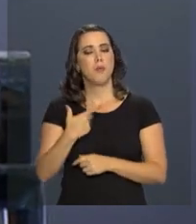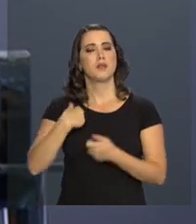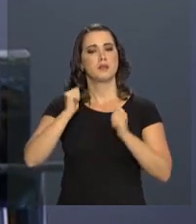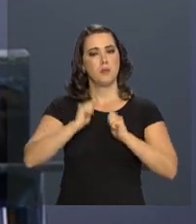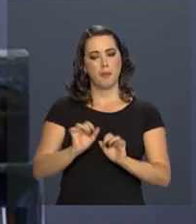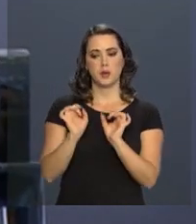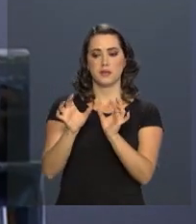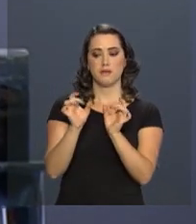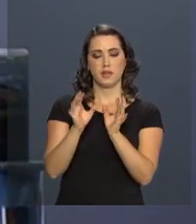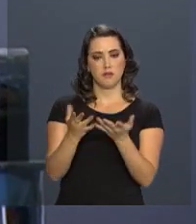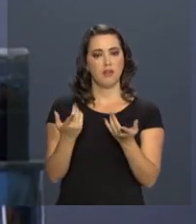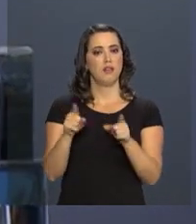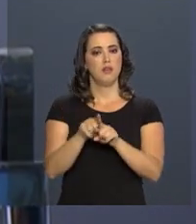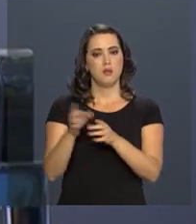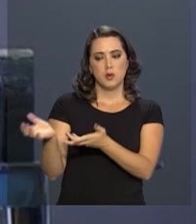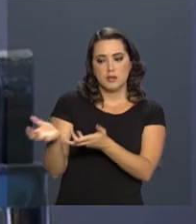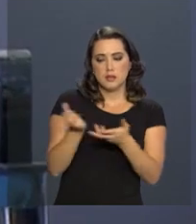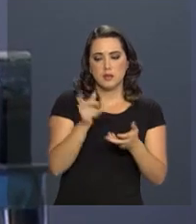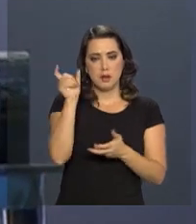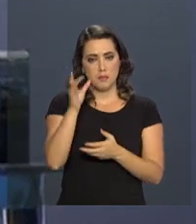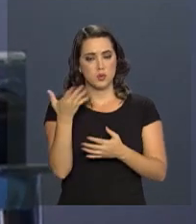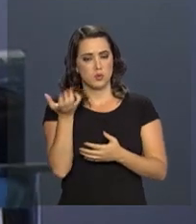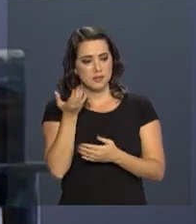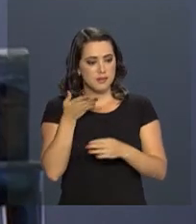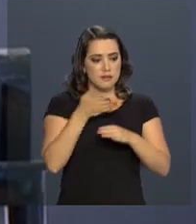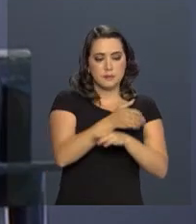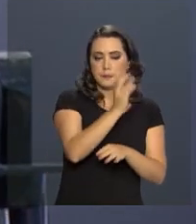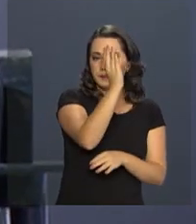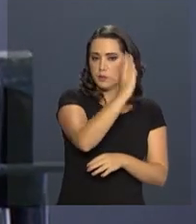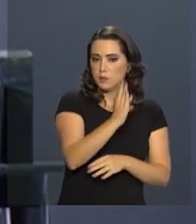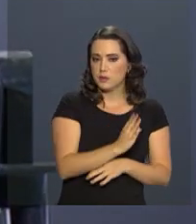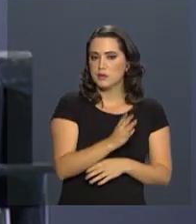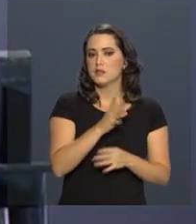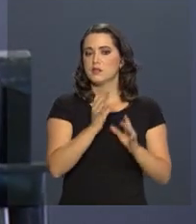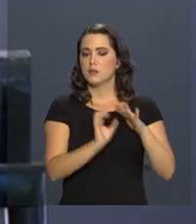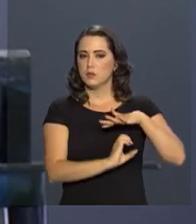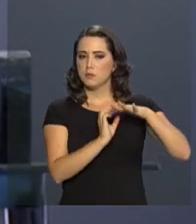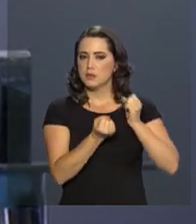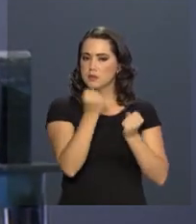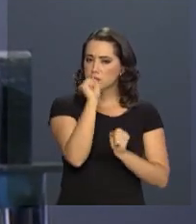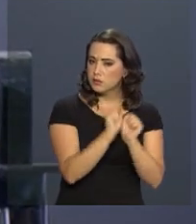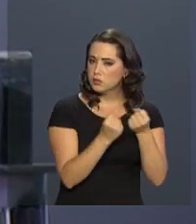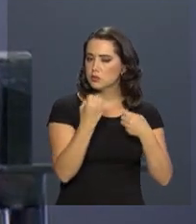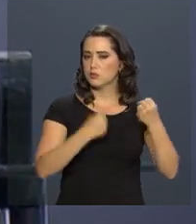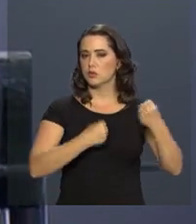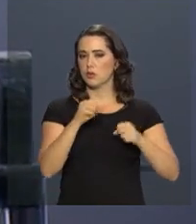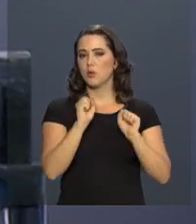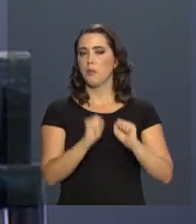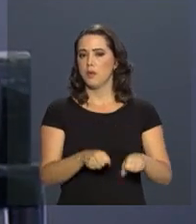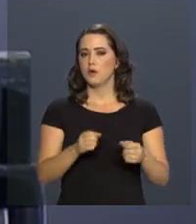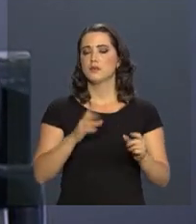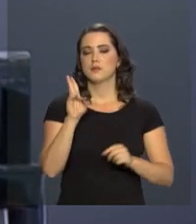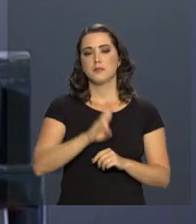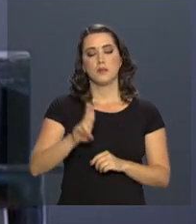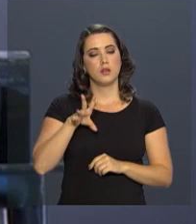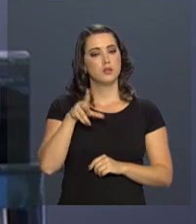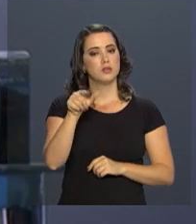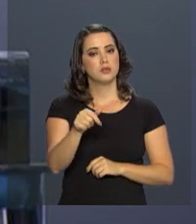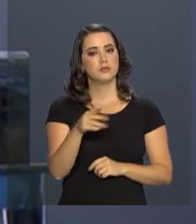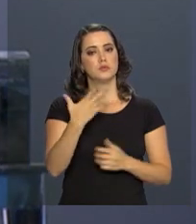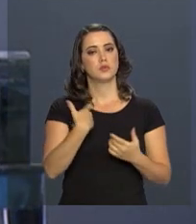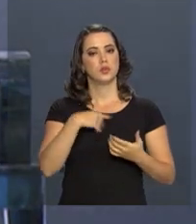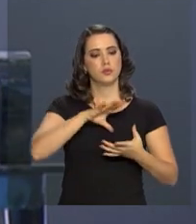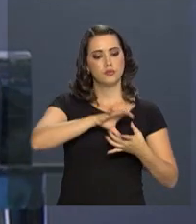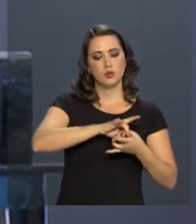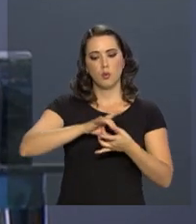atração de investimentos destinados ao desenvolvimento de novas tecnologias que possam ser usadas em todos os